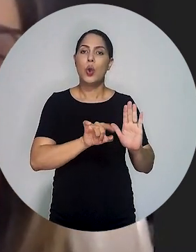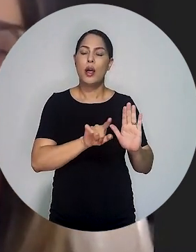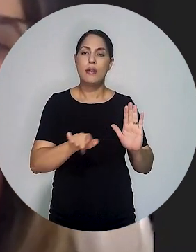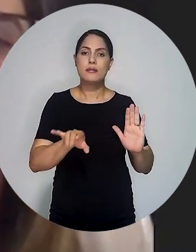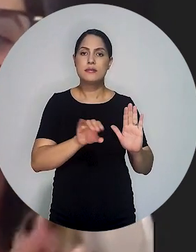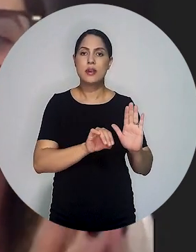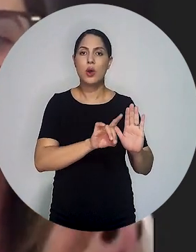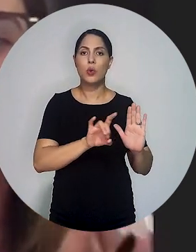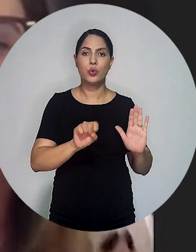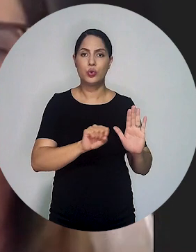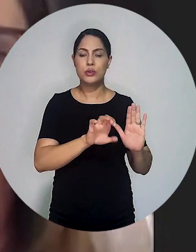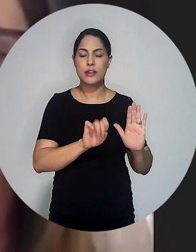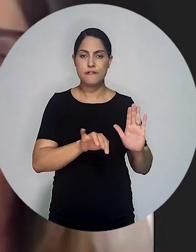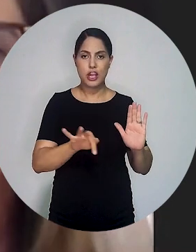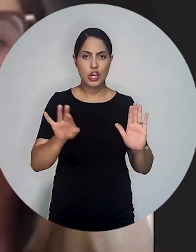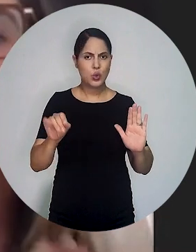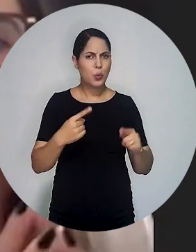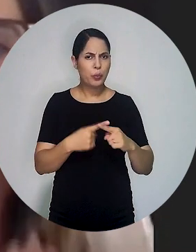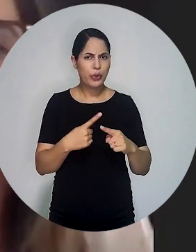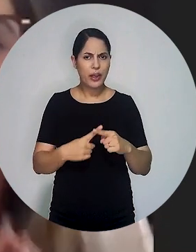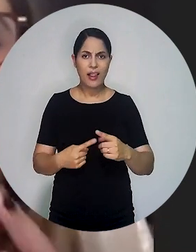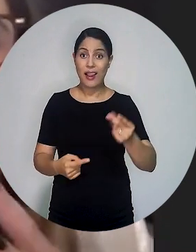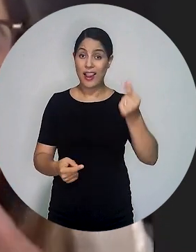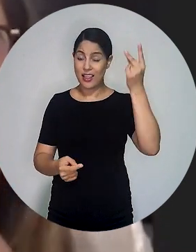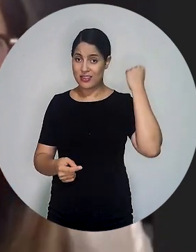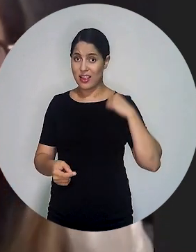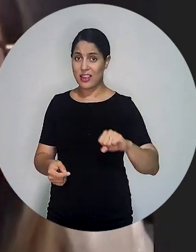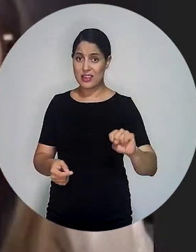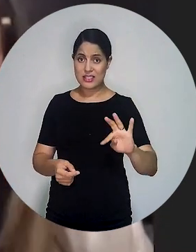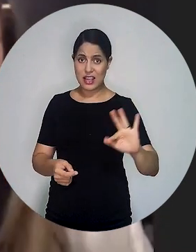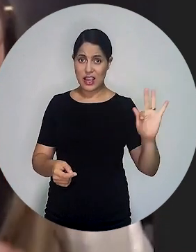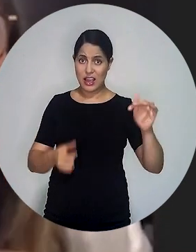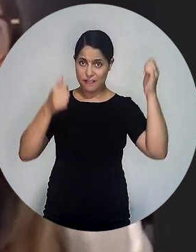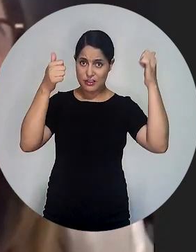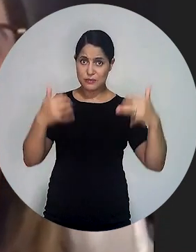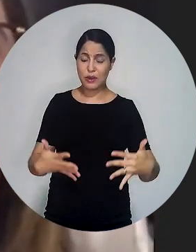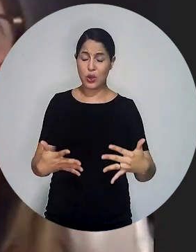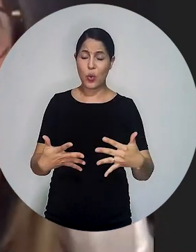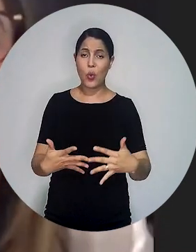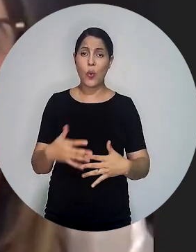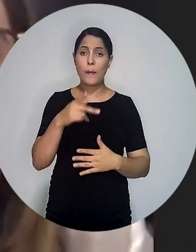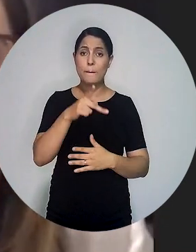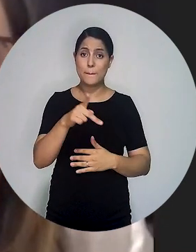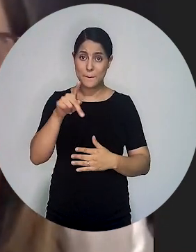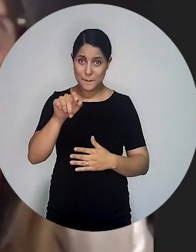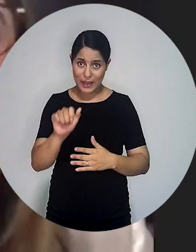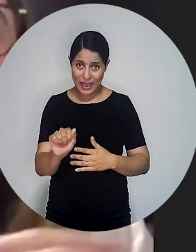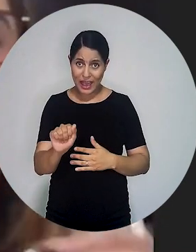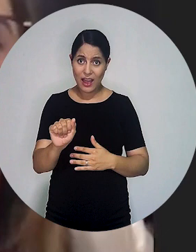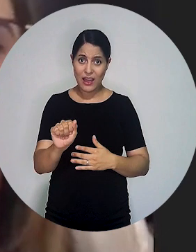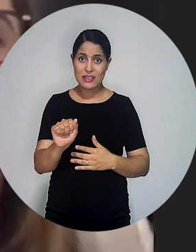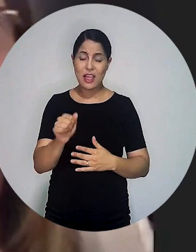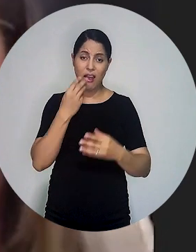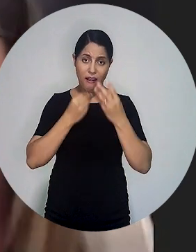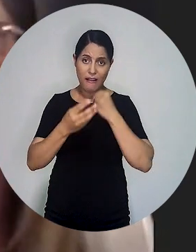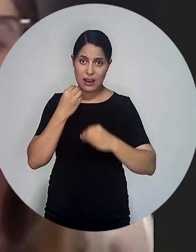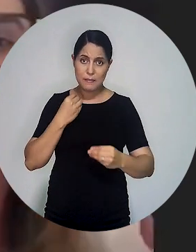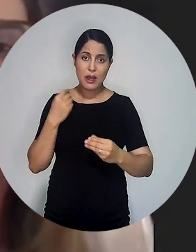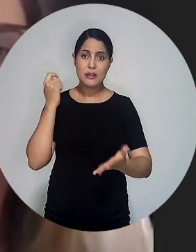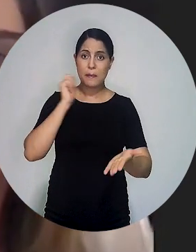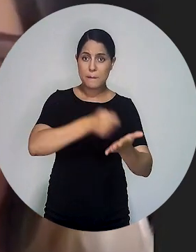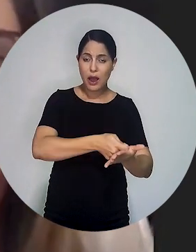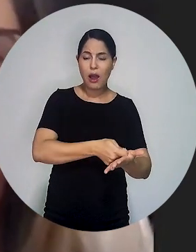efeitos, que lá atrás o Supremo declarou que é inconstitucional a incidência do imposto de renda sobre a pensão